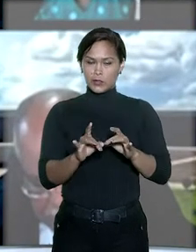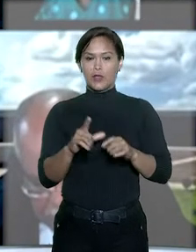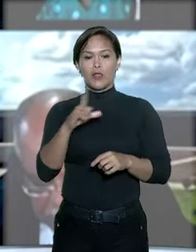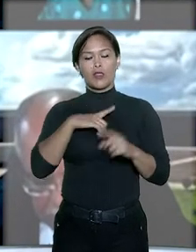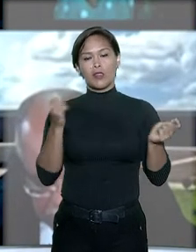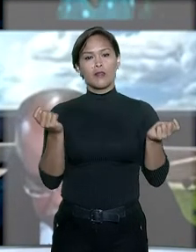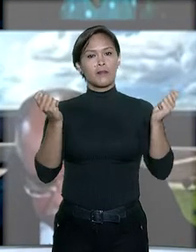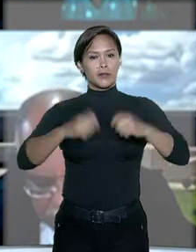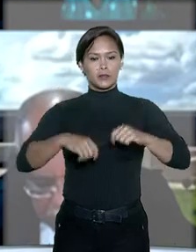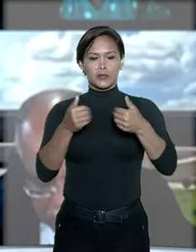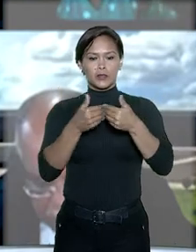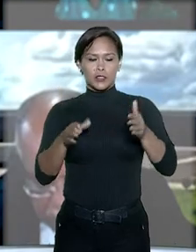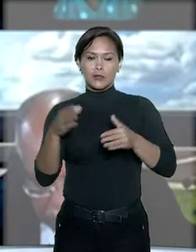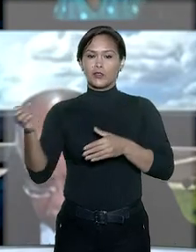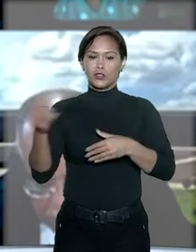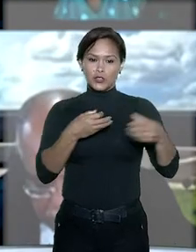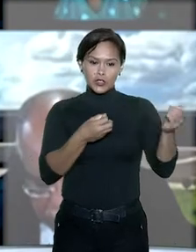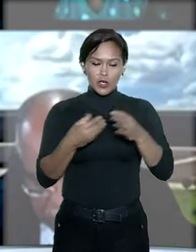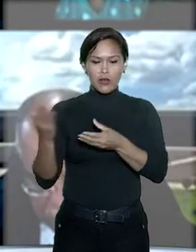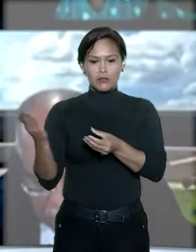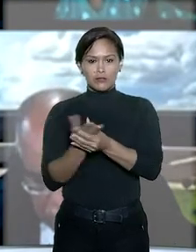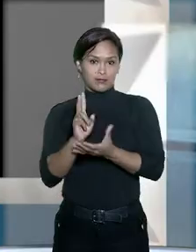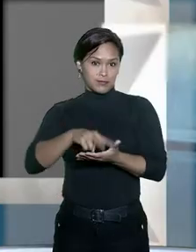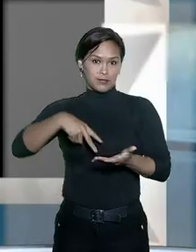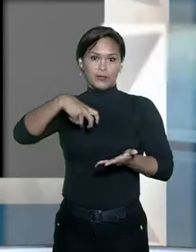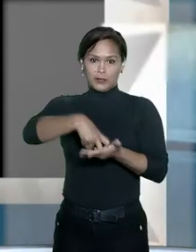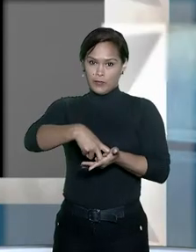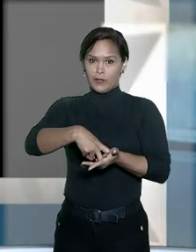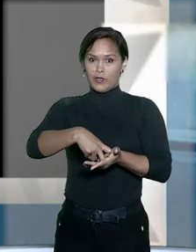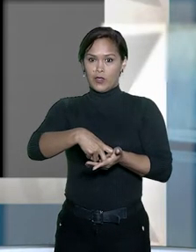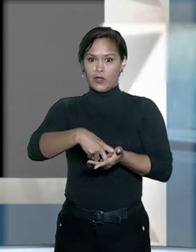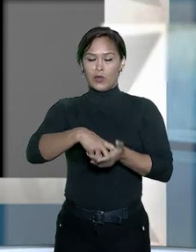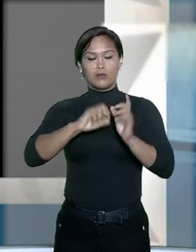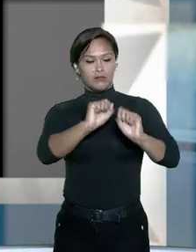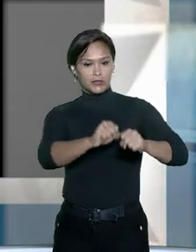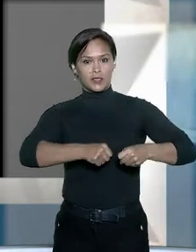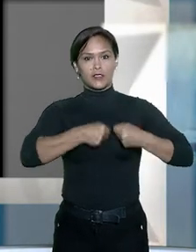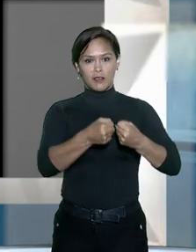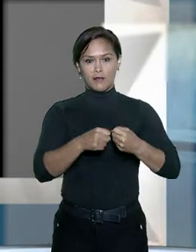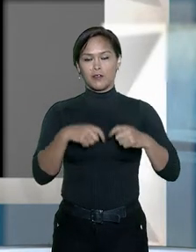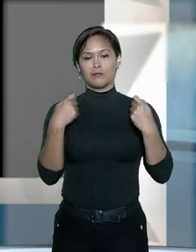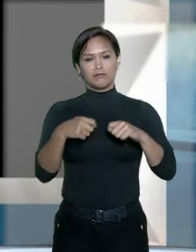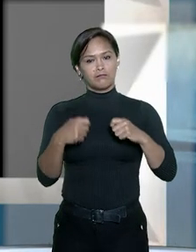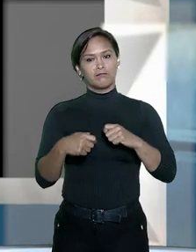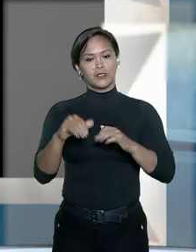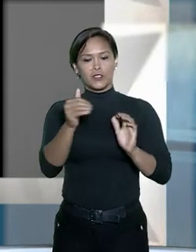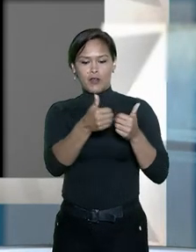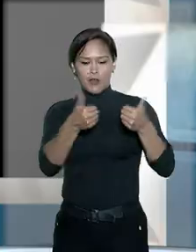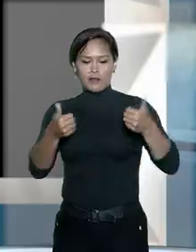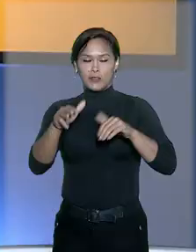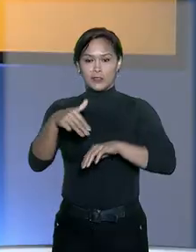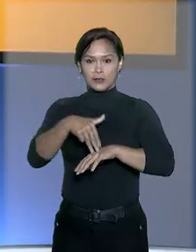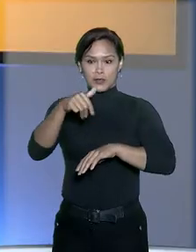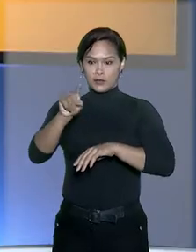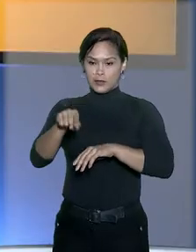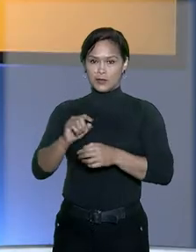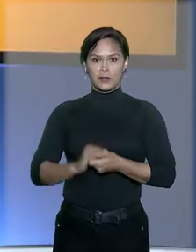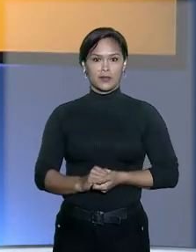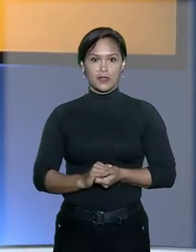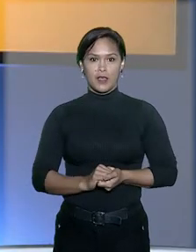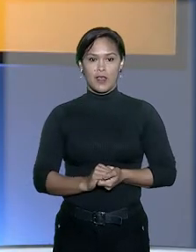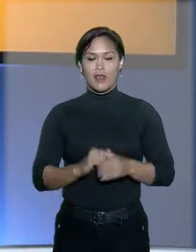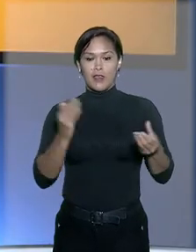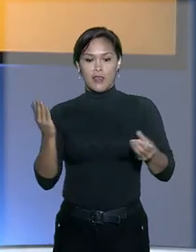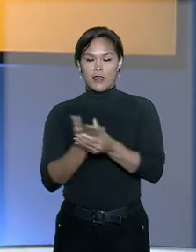possibilidade de abertura de novas ações penais, o que reforça a conveniência do afastamento. E a